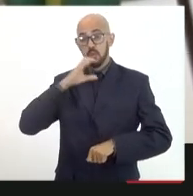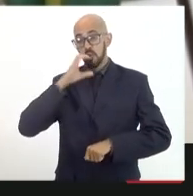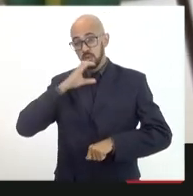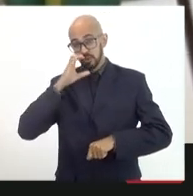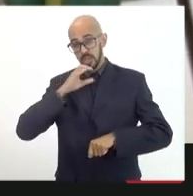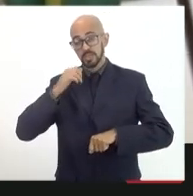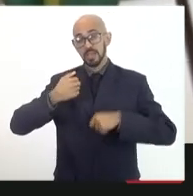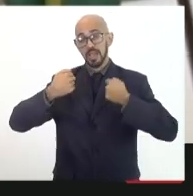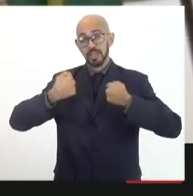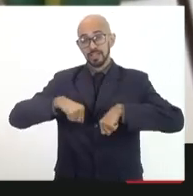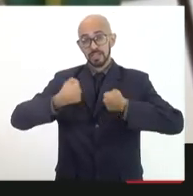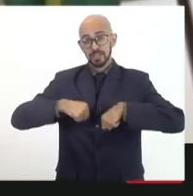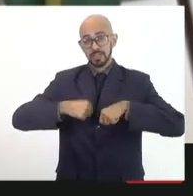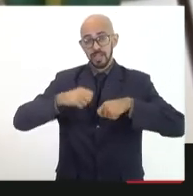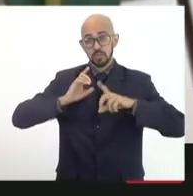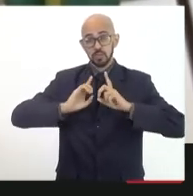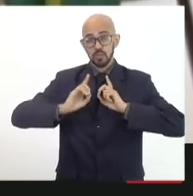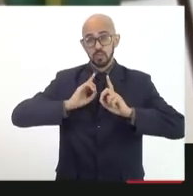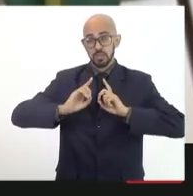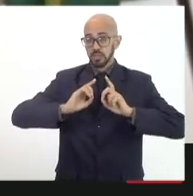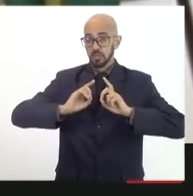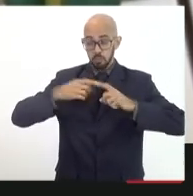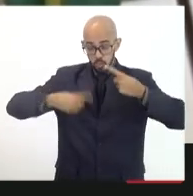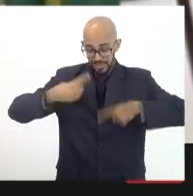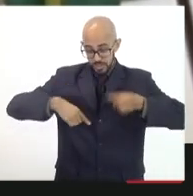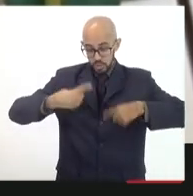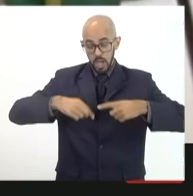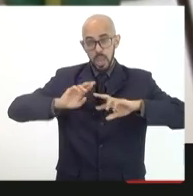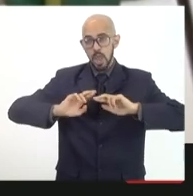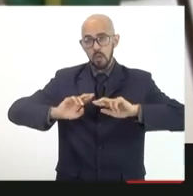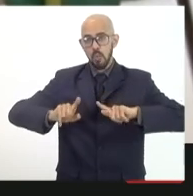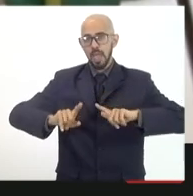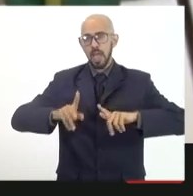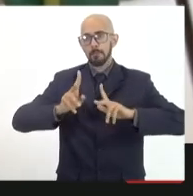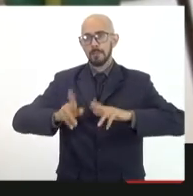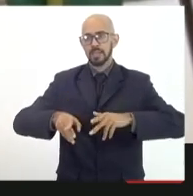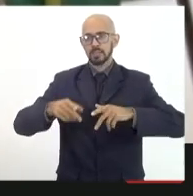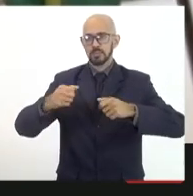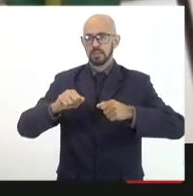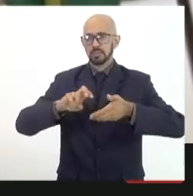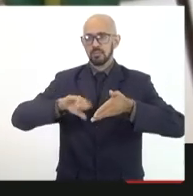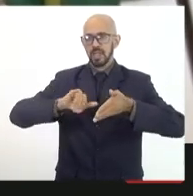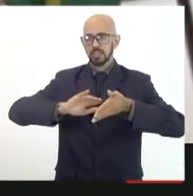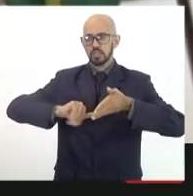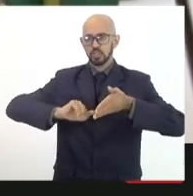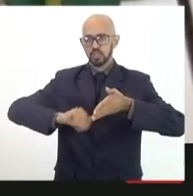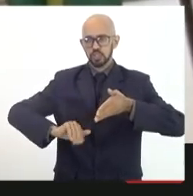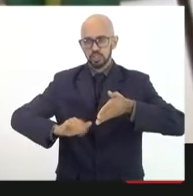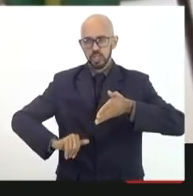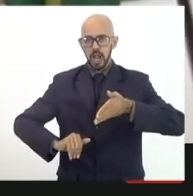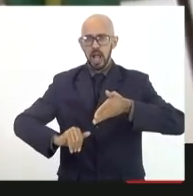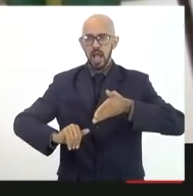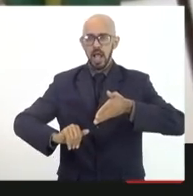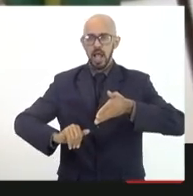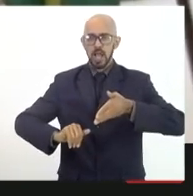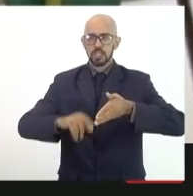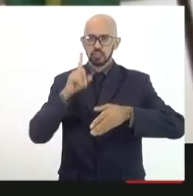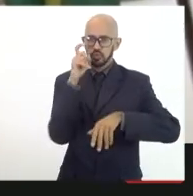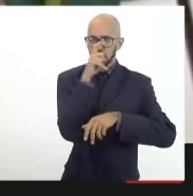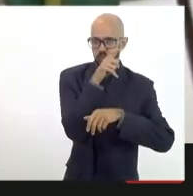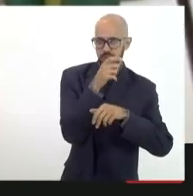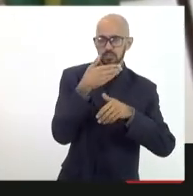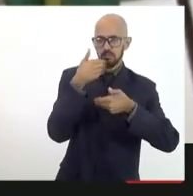tem política e pontual não é a demanda que você vai tirar um gargalo e vai melhorar a infraestrutura então